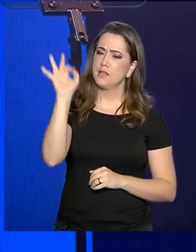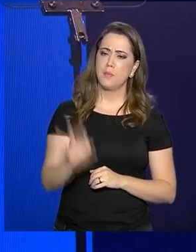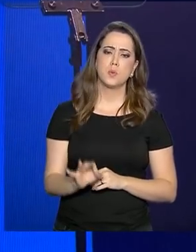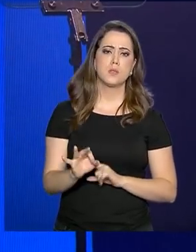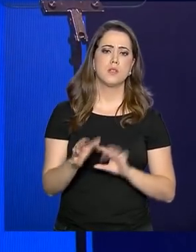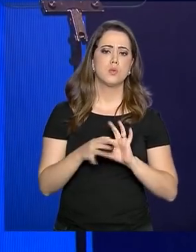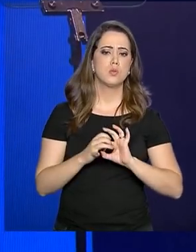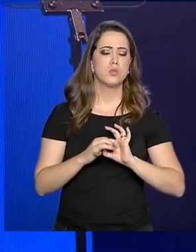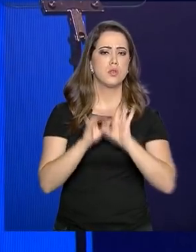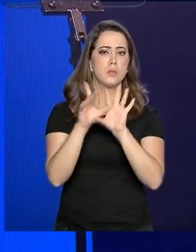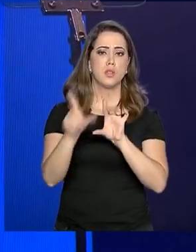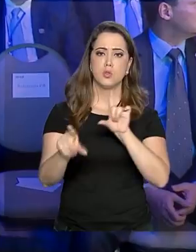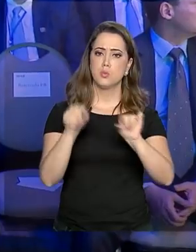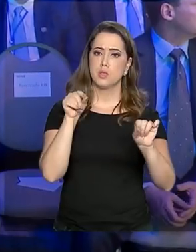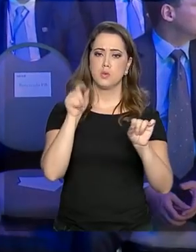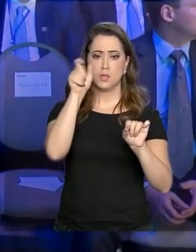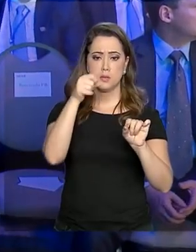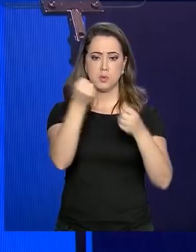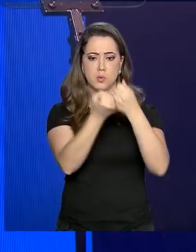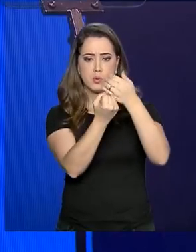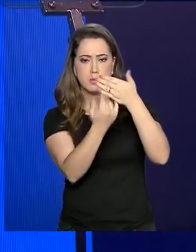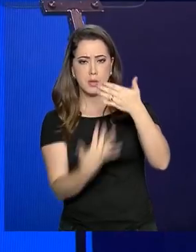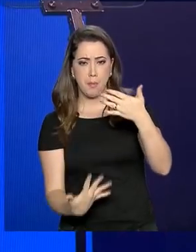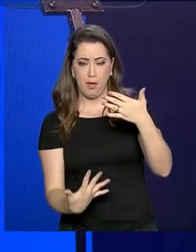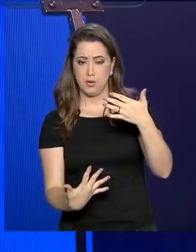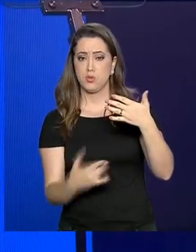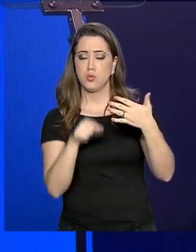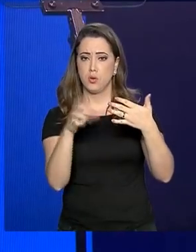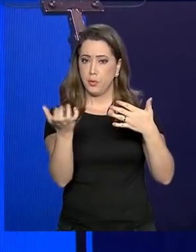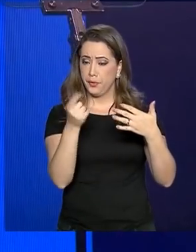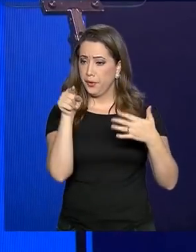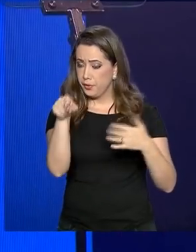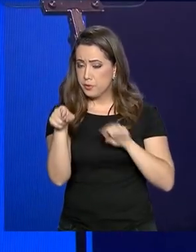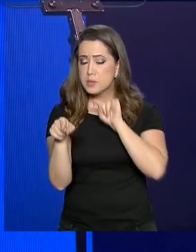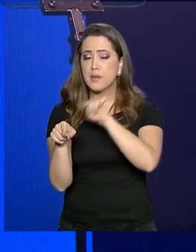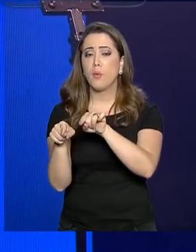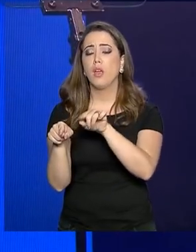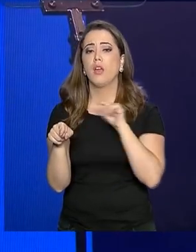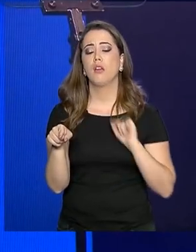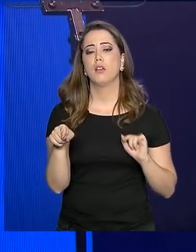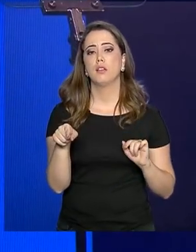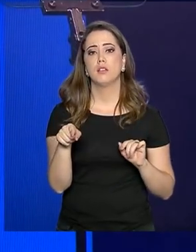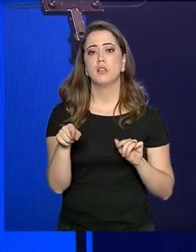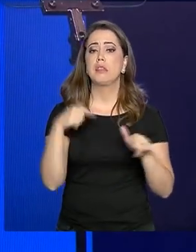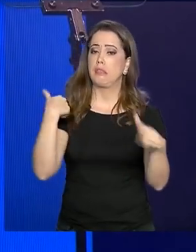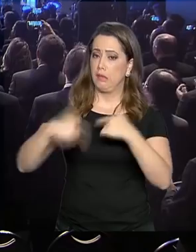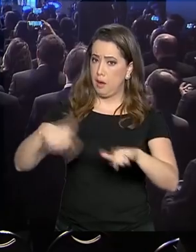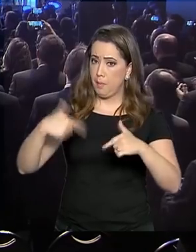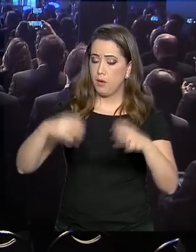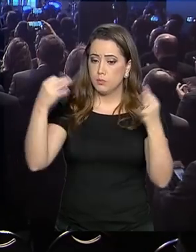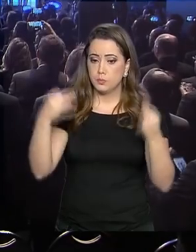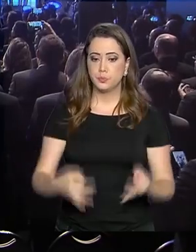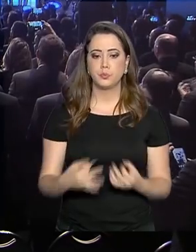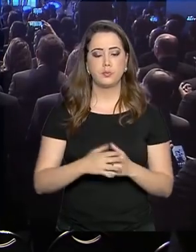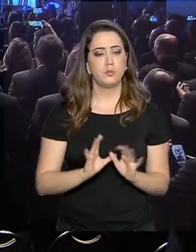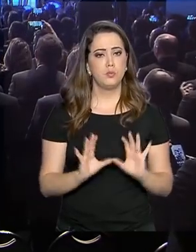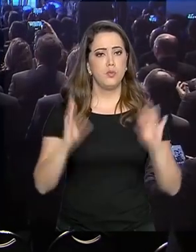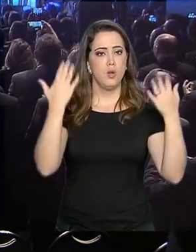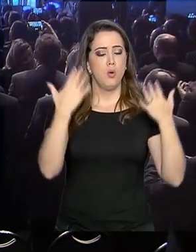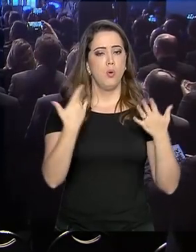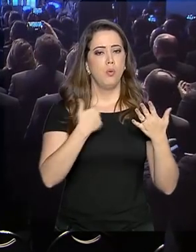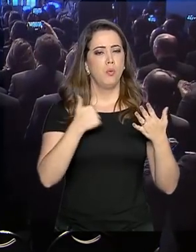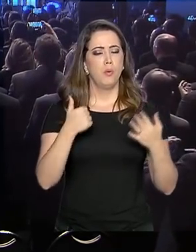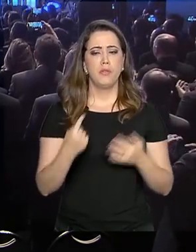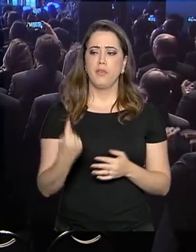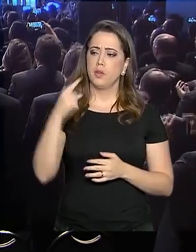para escolher os seus subordinados. O eu quero de você na ponta da linha é produtividade. O evento Nação Caixa reúne